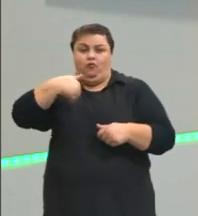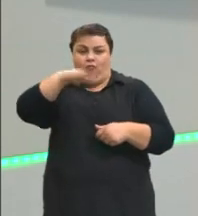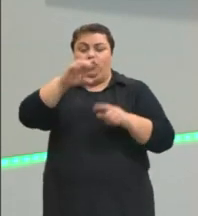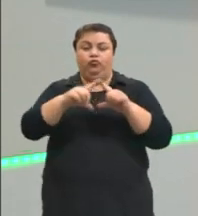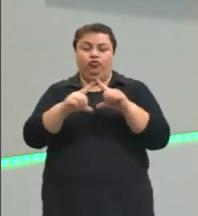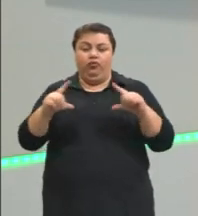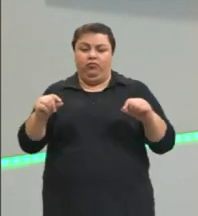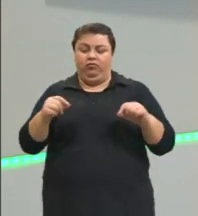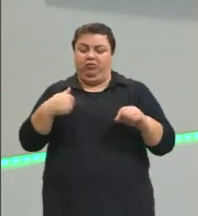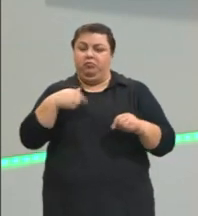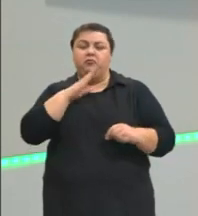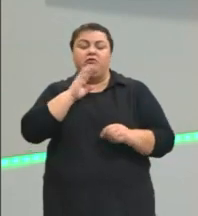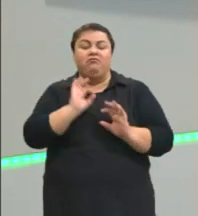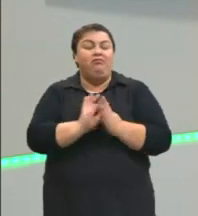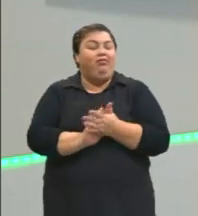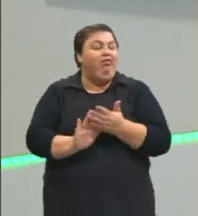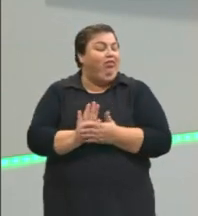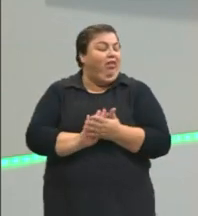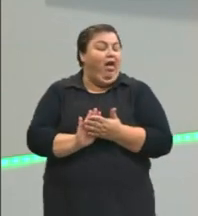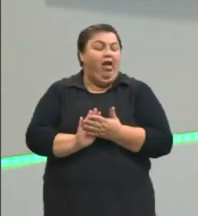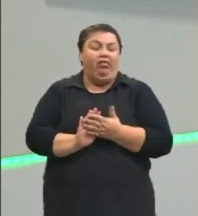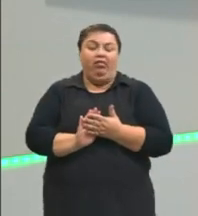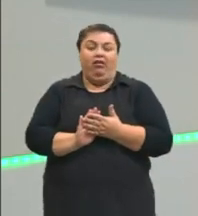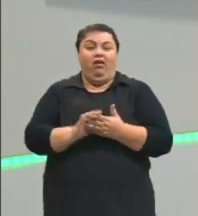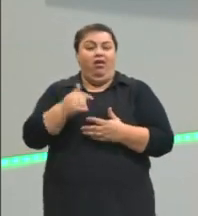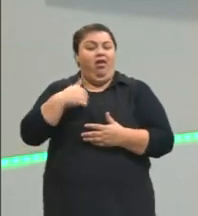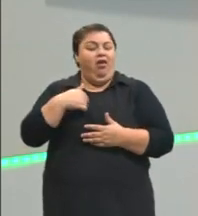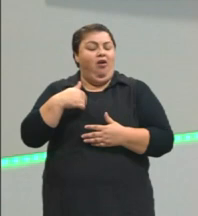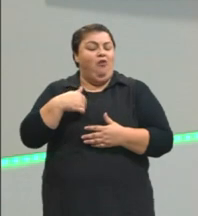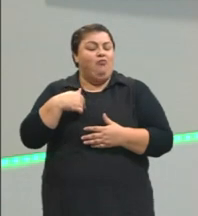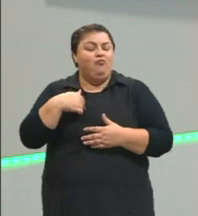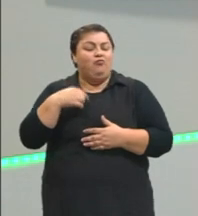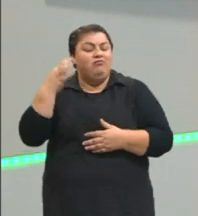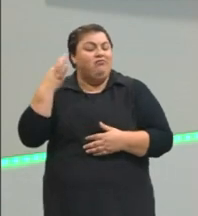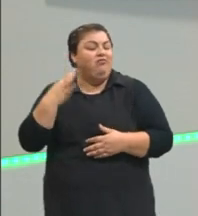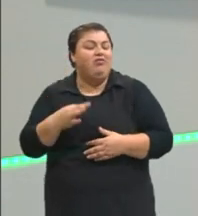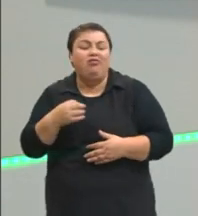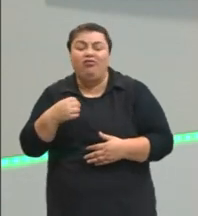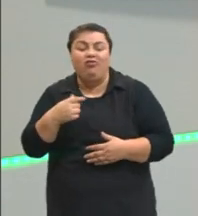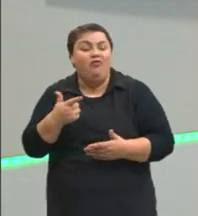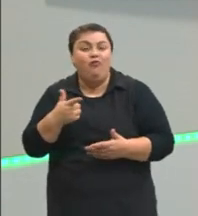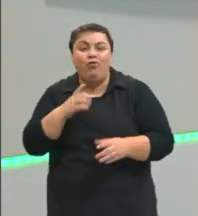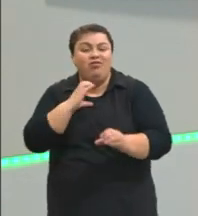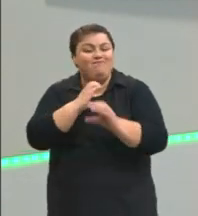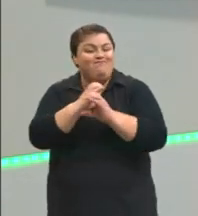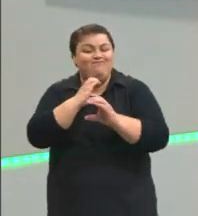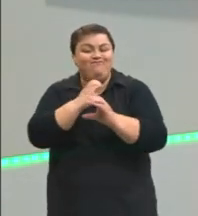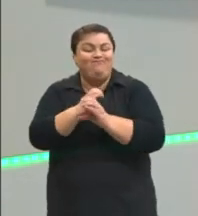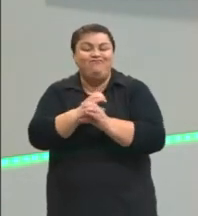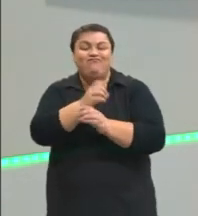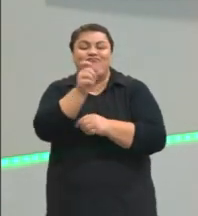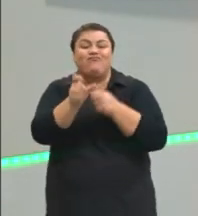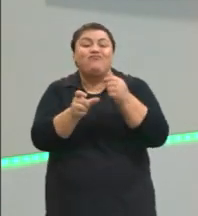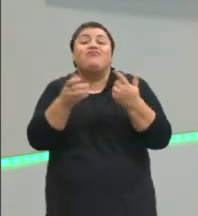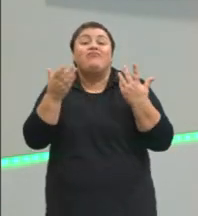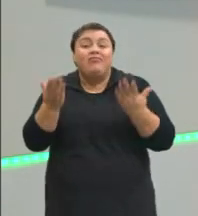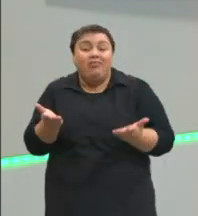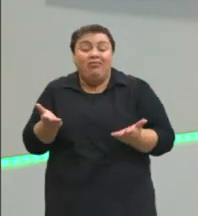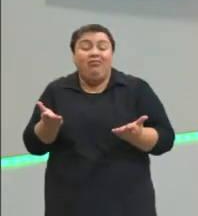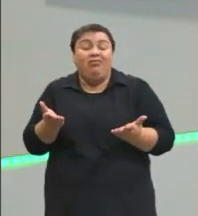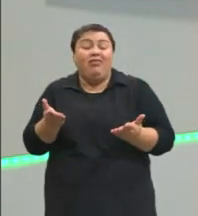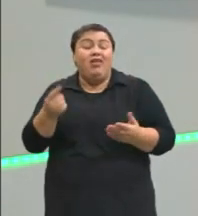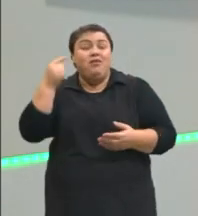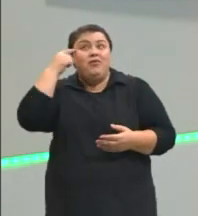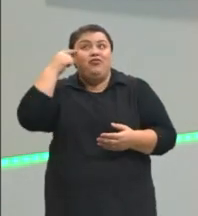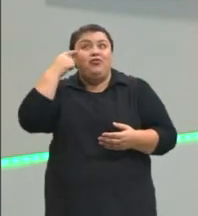da língua, eu com certeza não vou conseguir me comunicar com ninguém. Imagina tu viajar para um